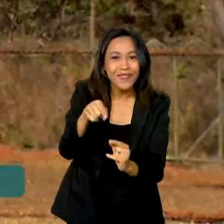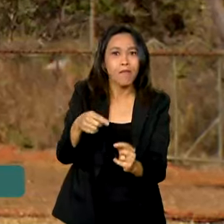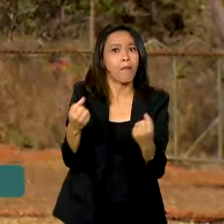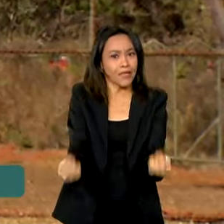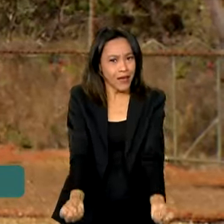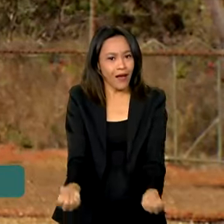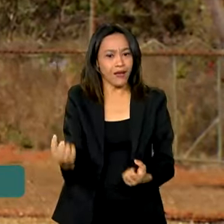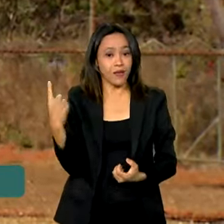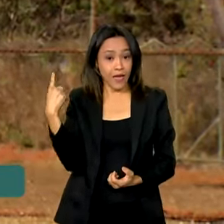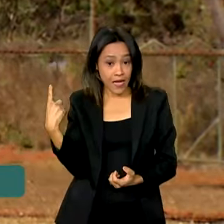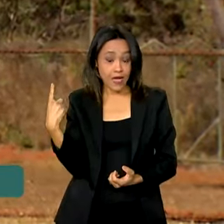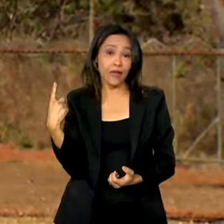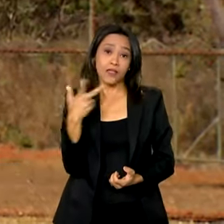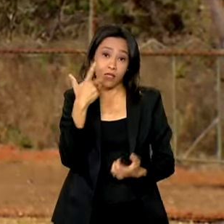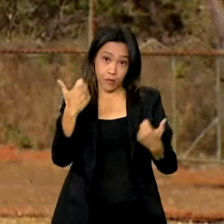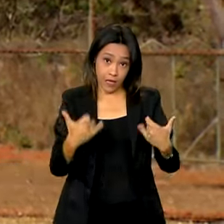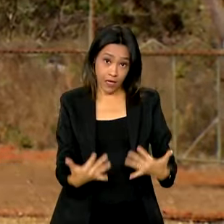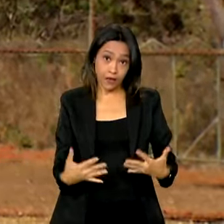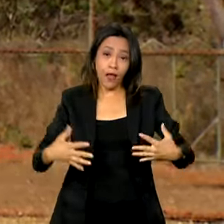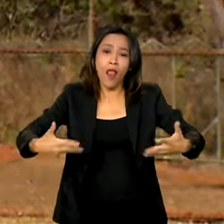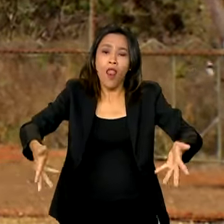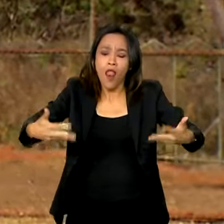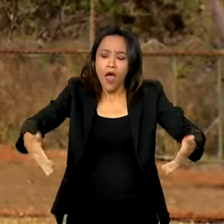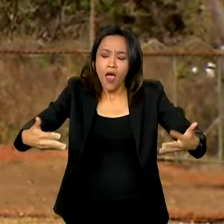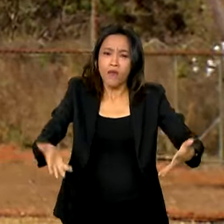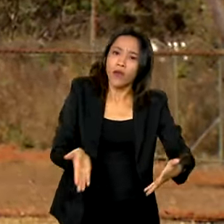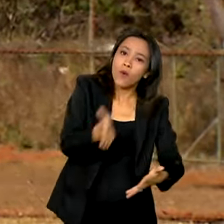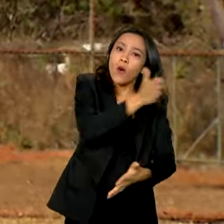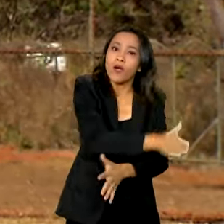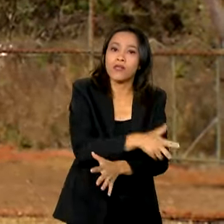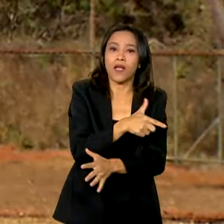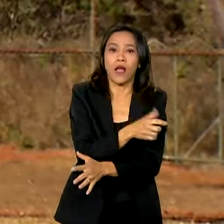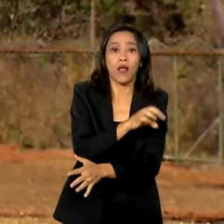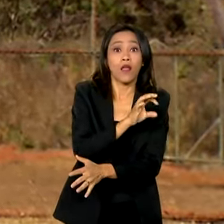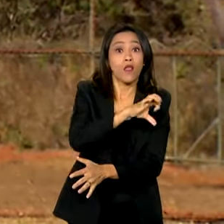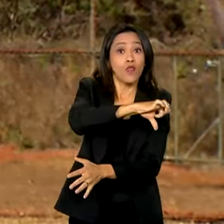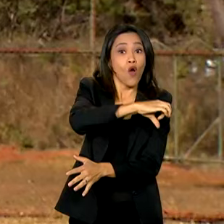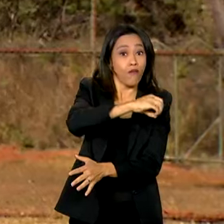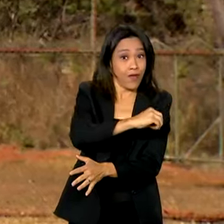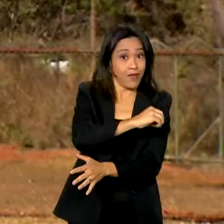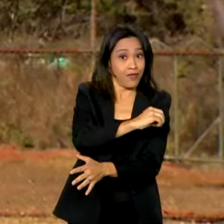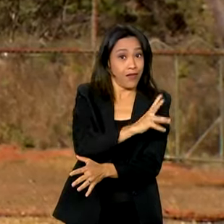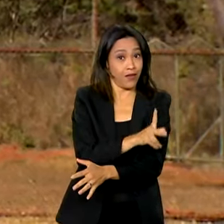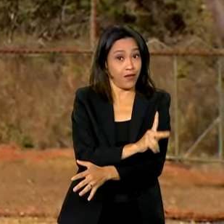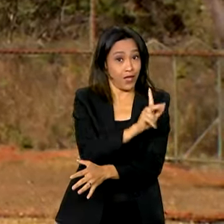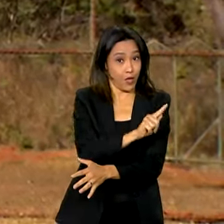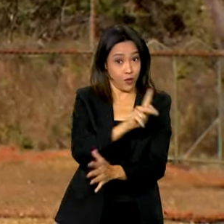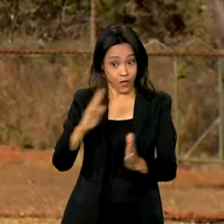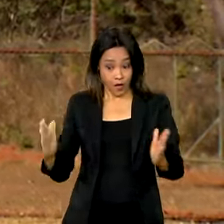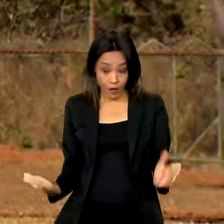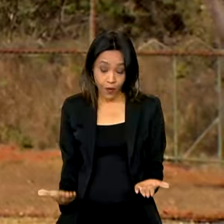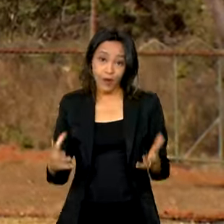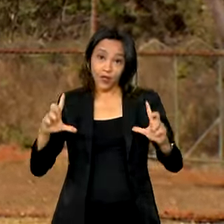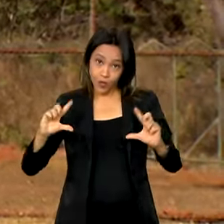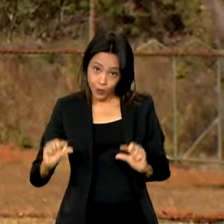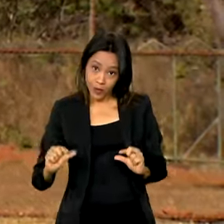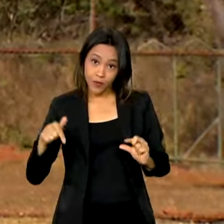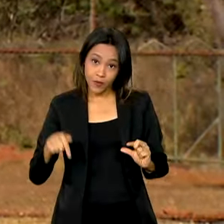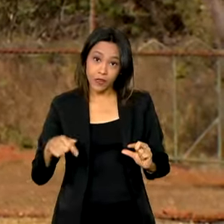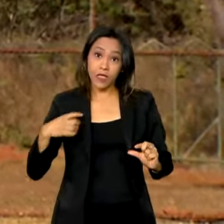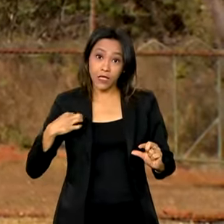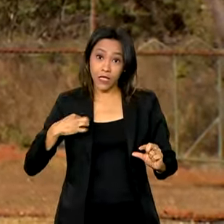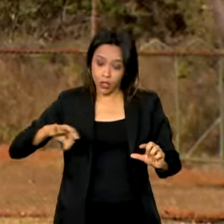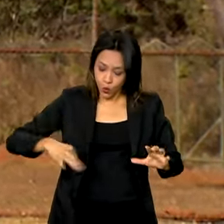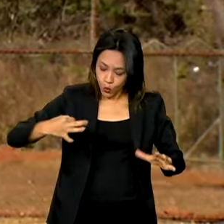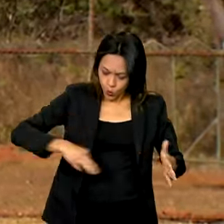tecido aqui é mais leve, o anterior pesava cerca de 90 quilos. E esse daqui também tem um reforço nas costuras, para evitar,